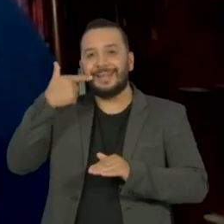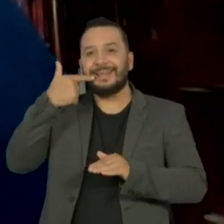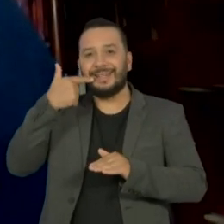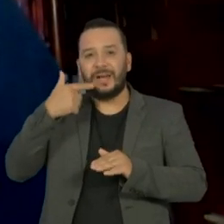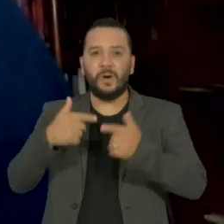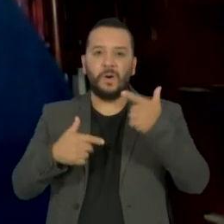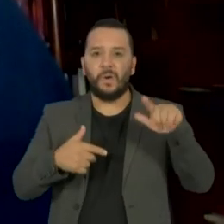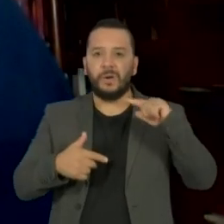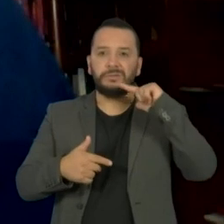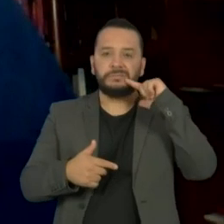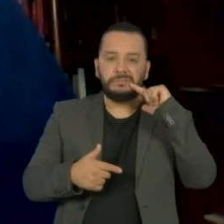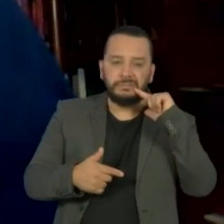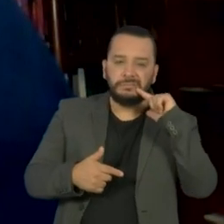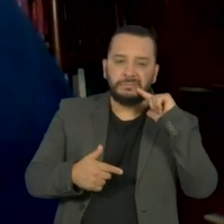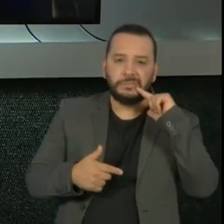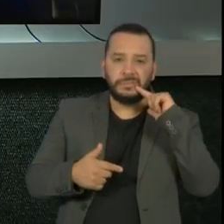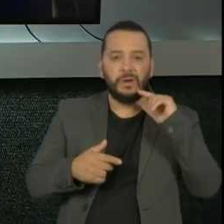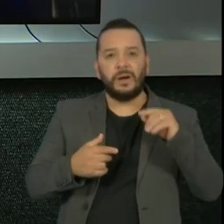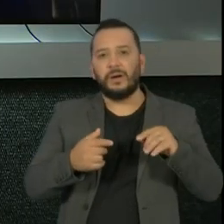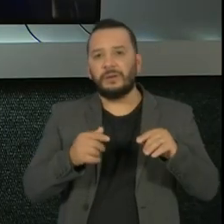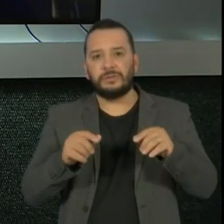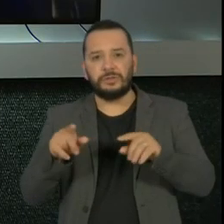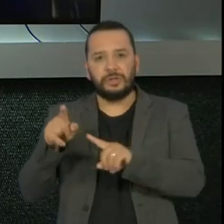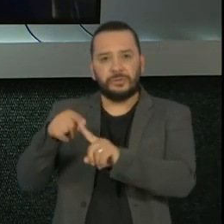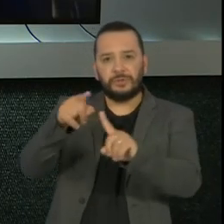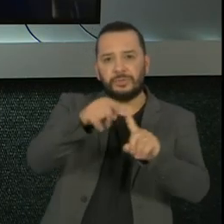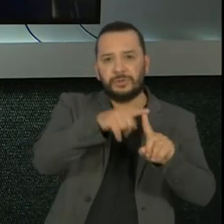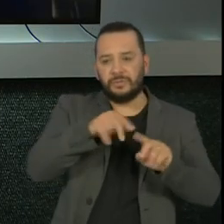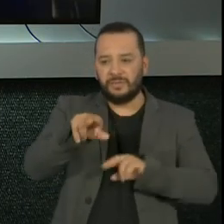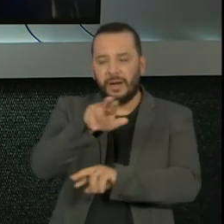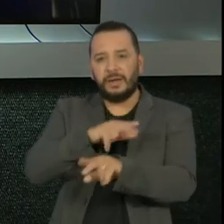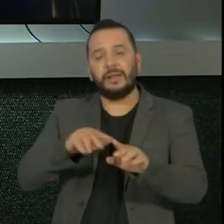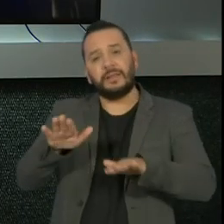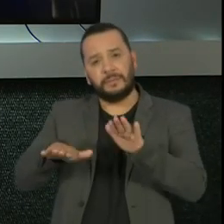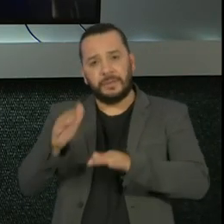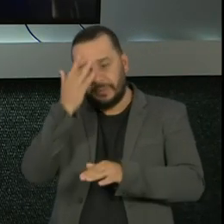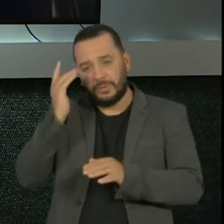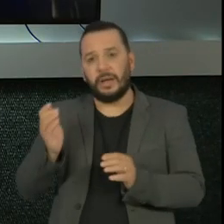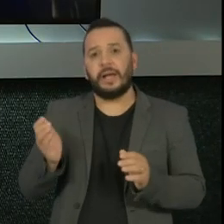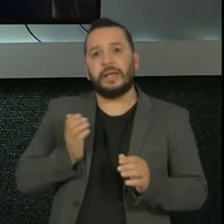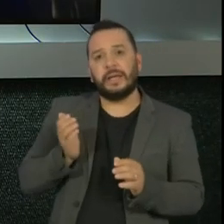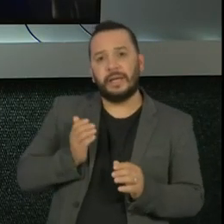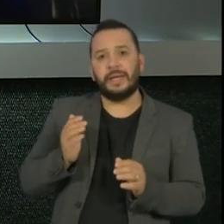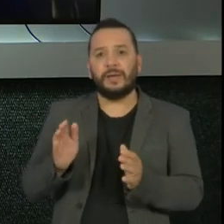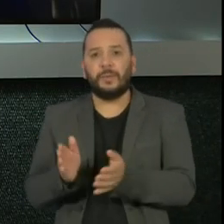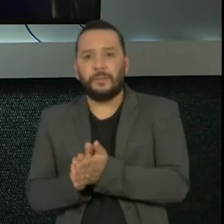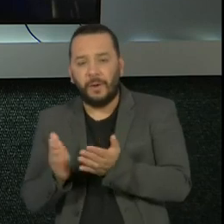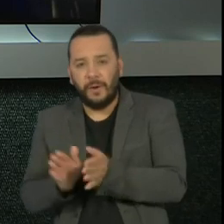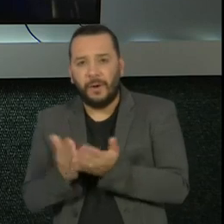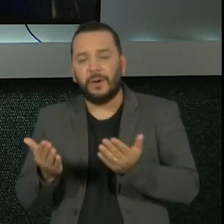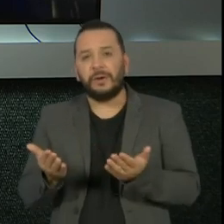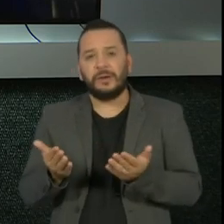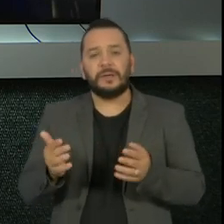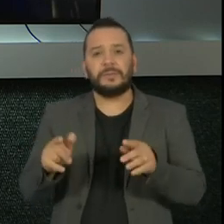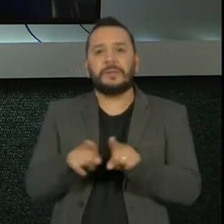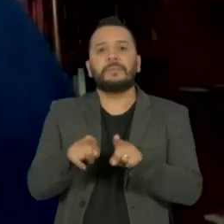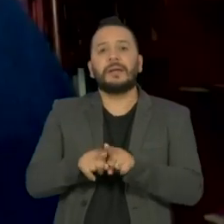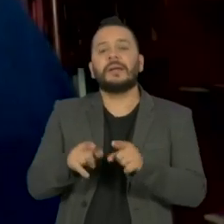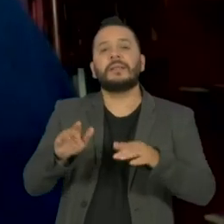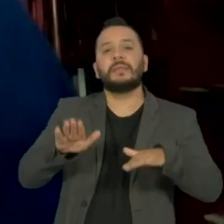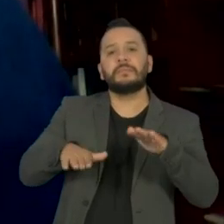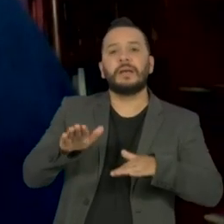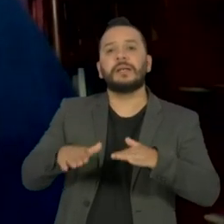territorial, de isolamento, conforme a sua condição de ter uma condição de vulnerabilidade.